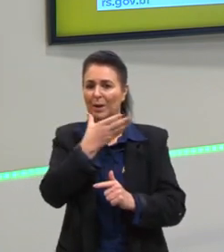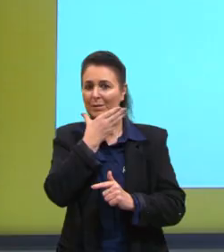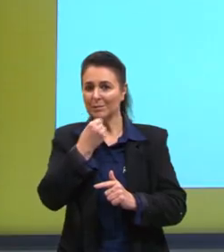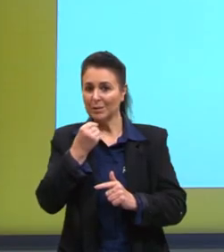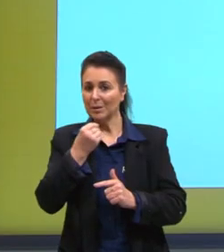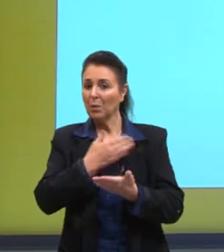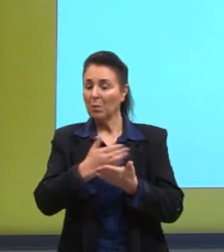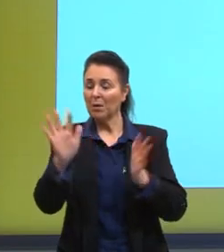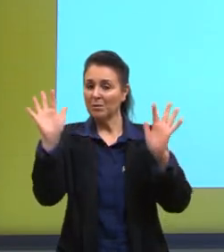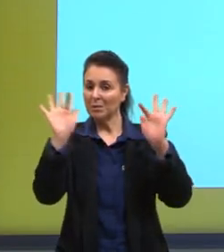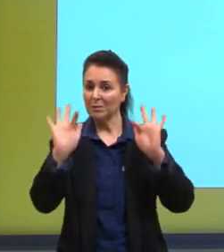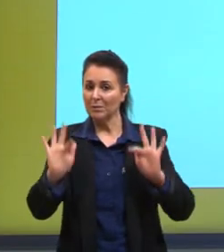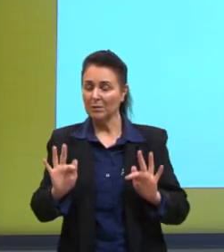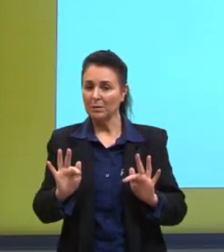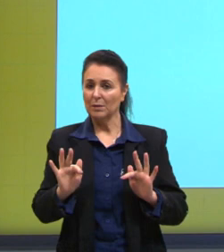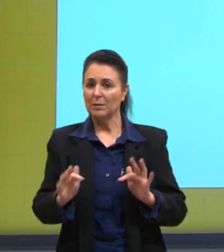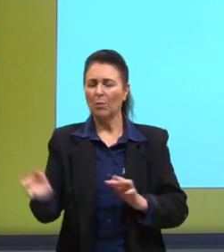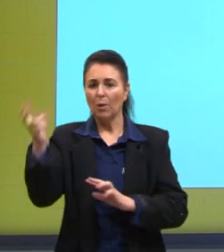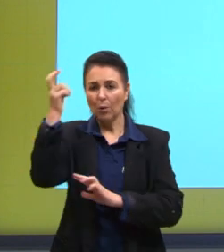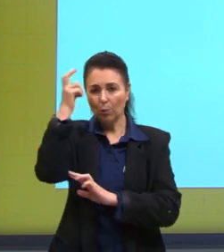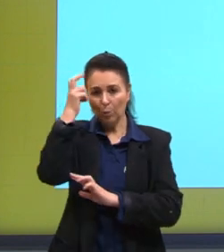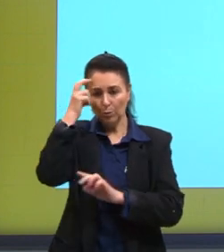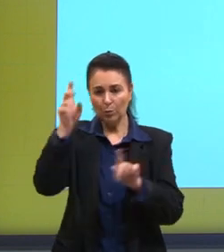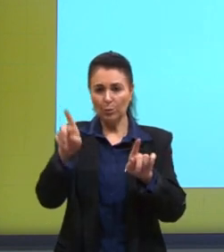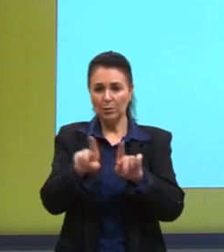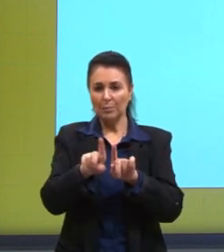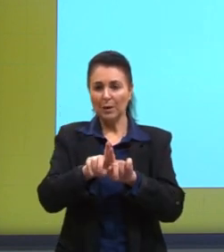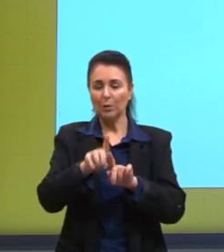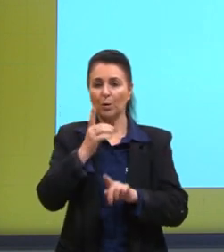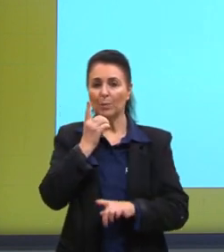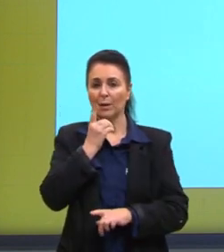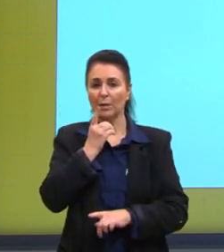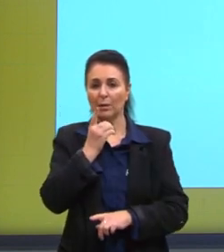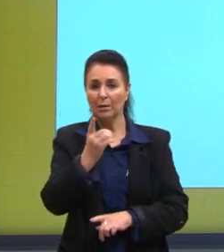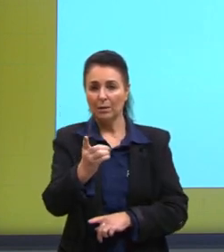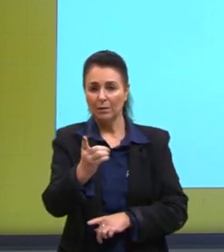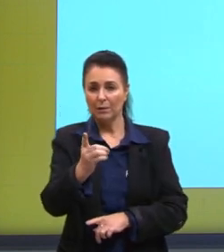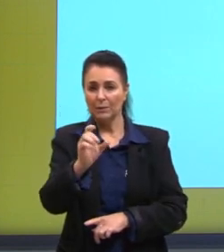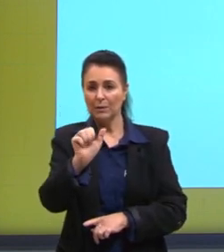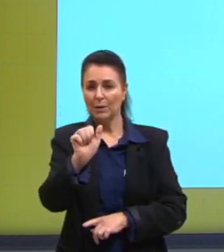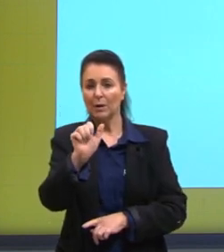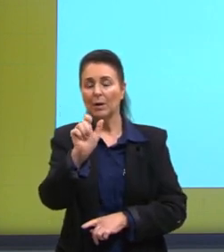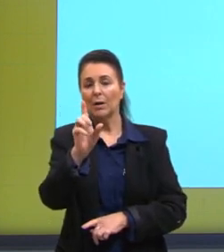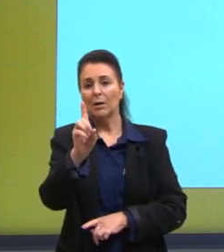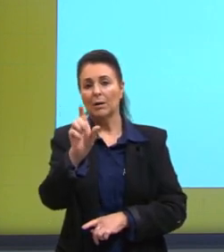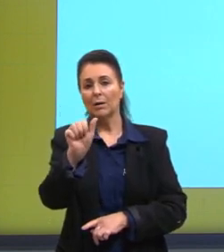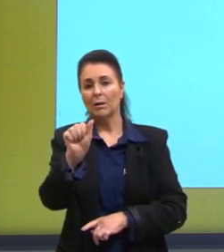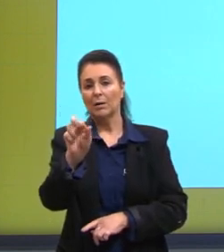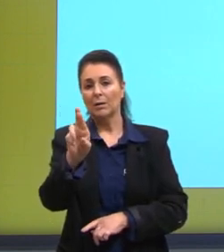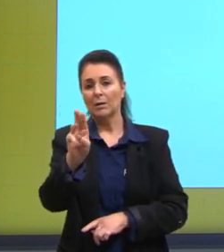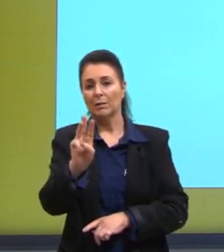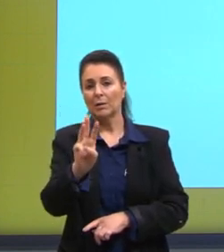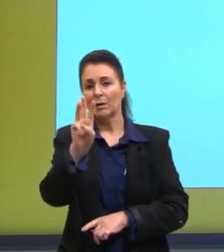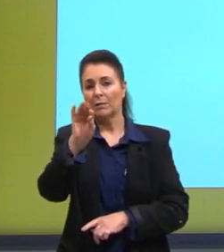cultura também para, esses camaradas aqui, por isso chamado Darwinismo social. Então, a cultura evolucionista,